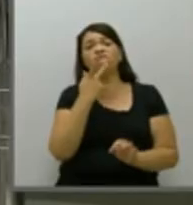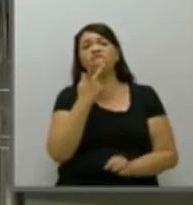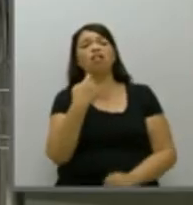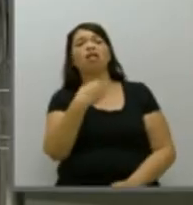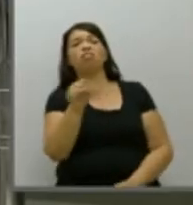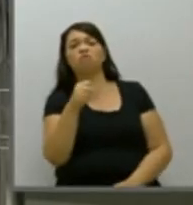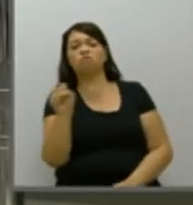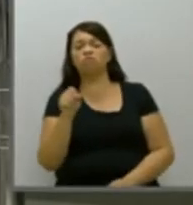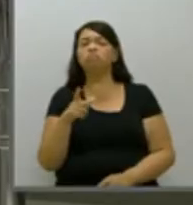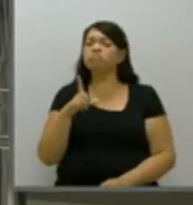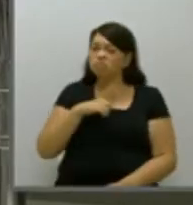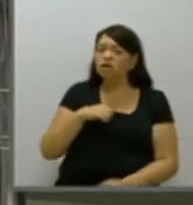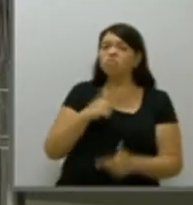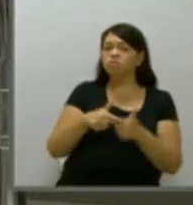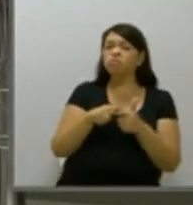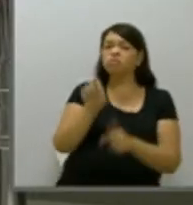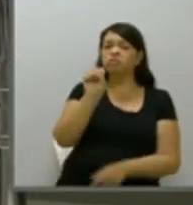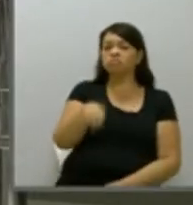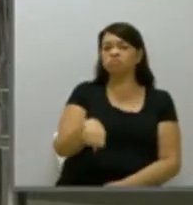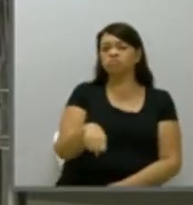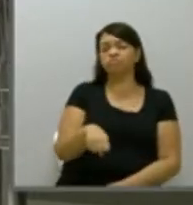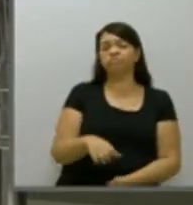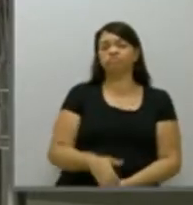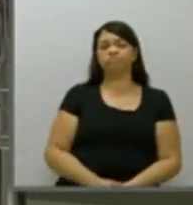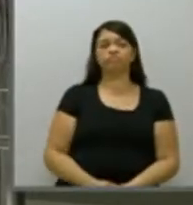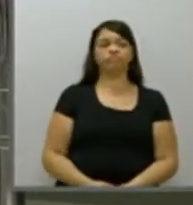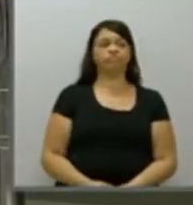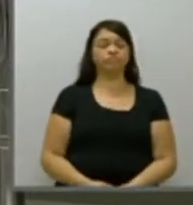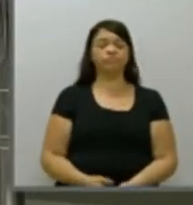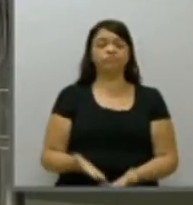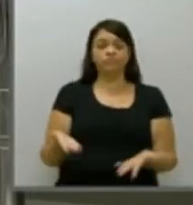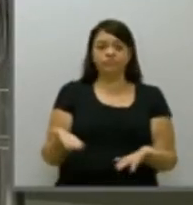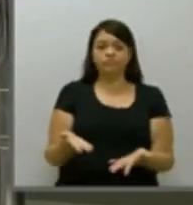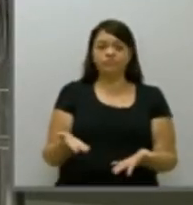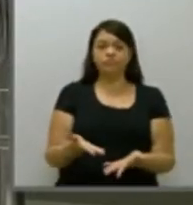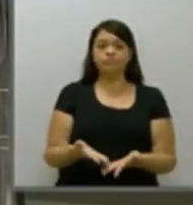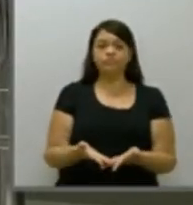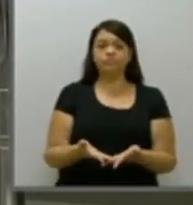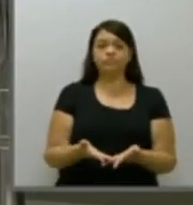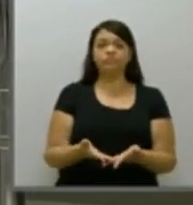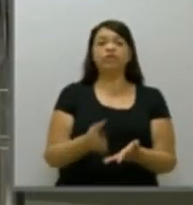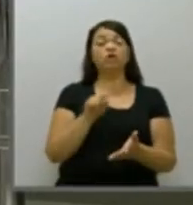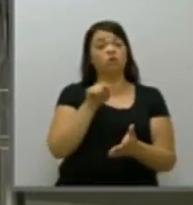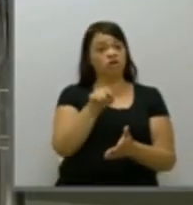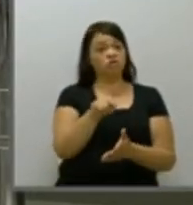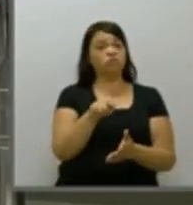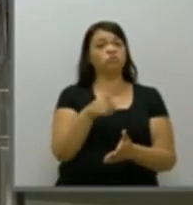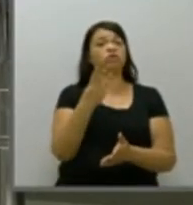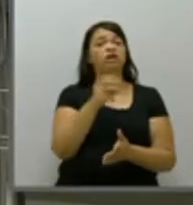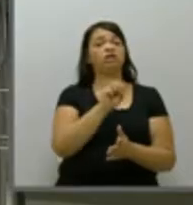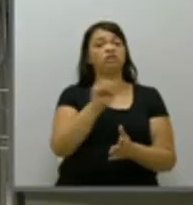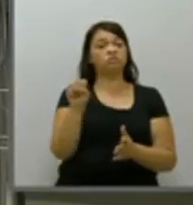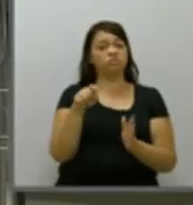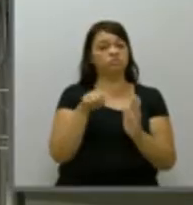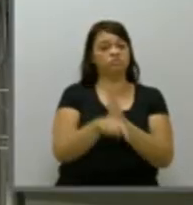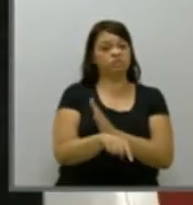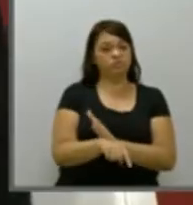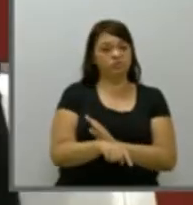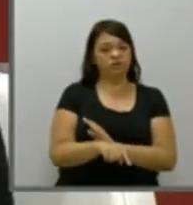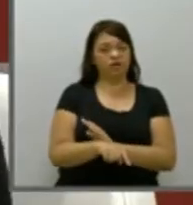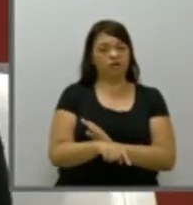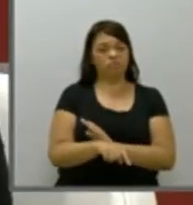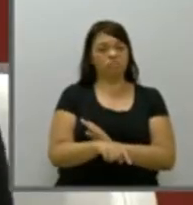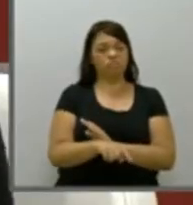intensidade que V. Exª faz referência. tempo esgotou. Agora, o tem 30 segundos para fazer a pergunta. O senhor escolhe a quem perguntar. Eu vou